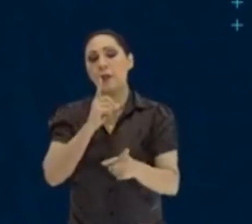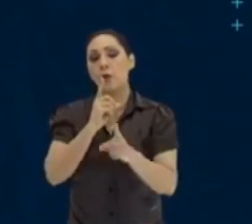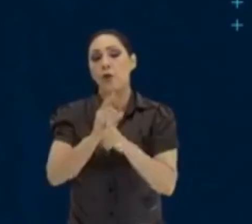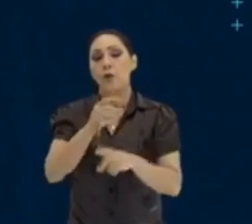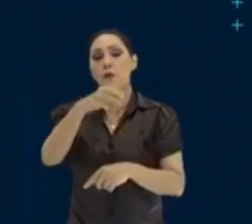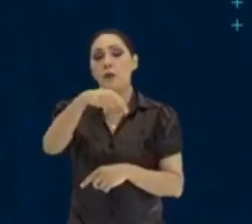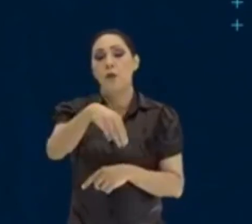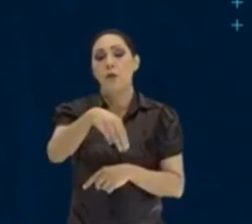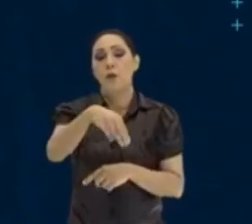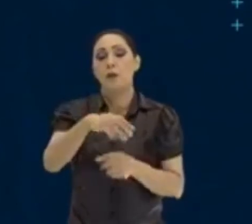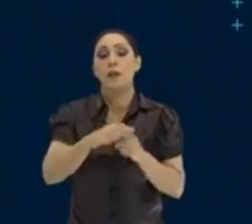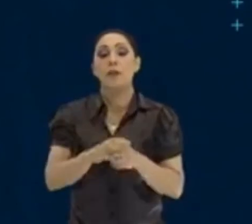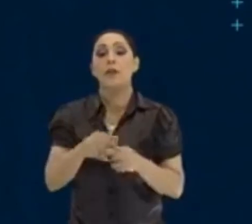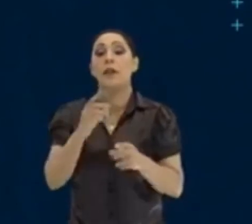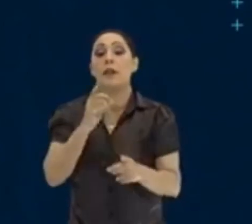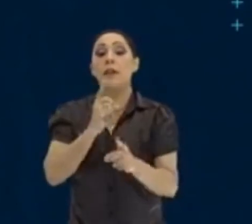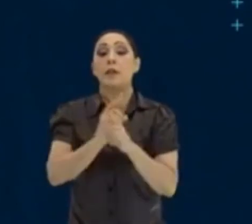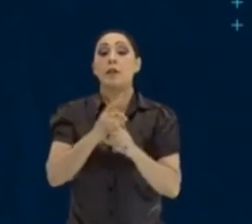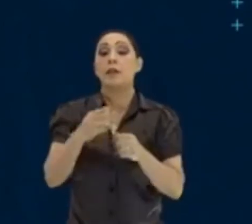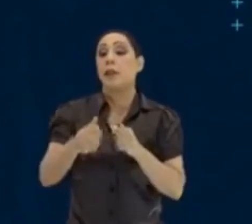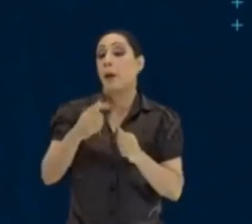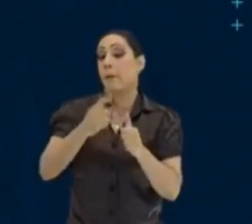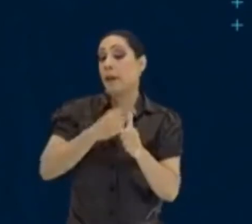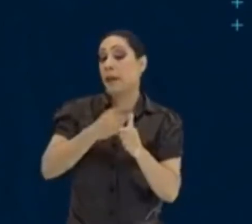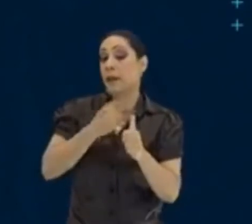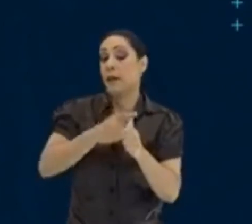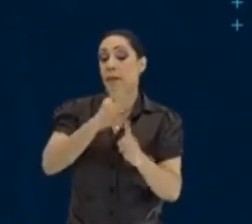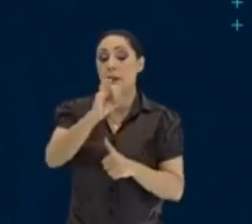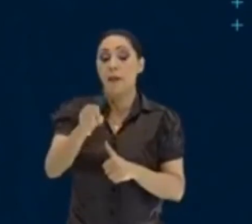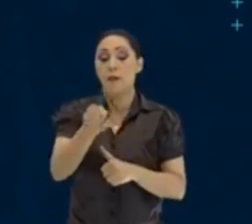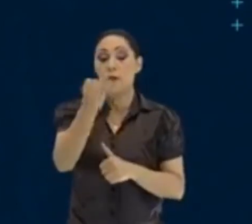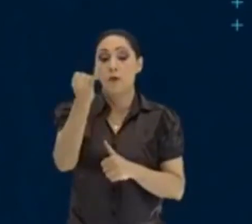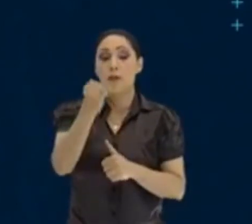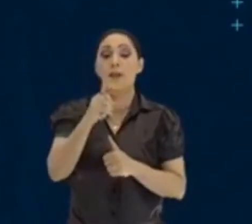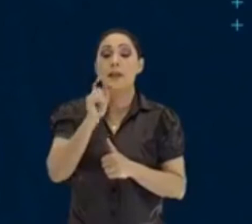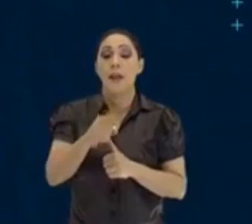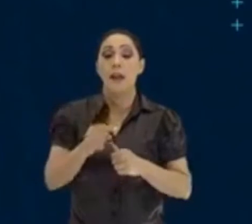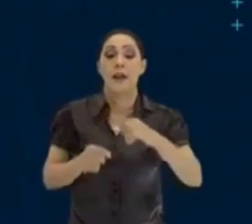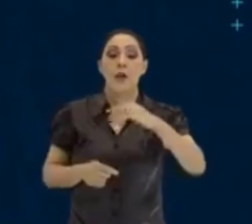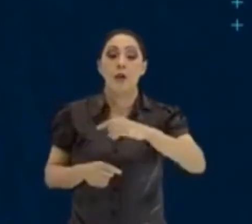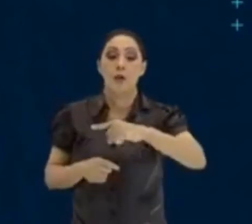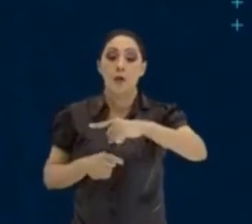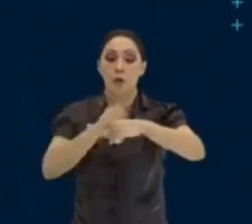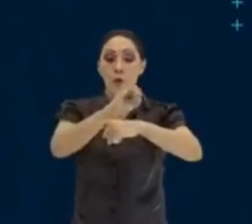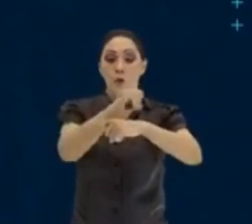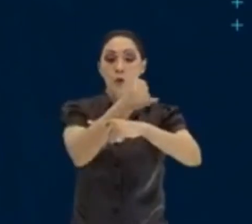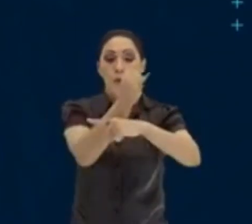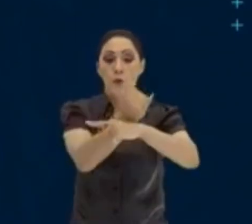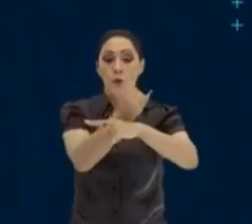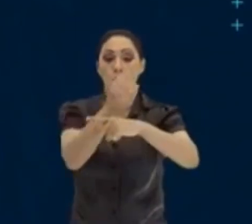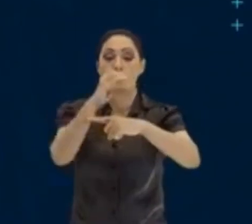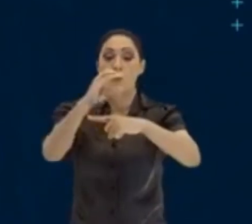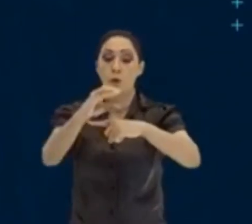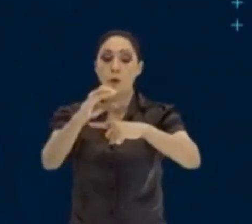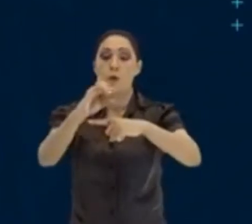você tem que encontrar primeiro os juros, que é o CIT sobre 100, tá bom?